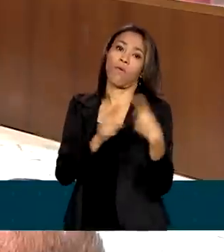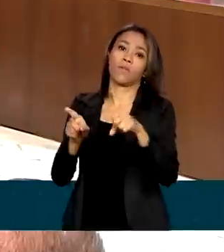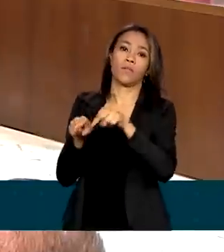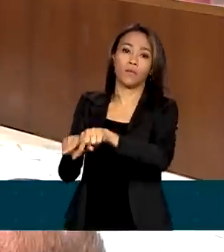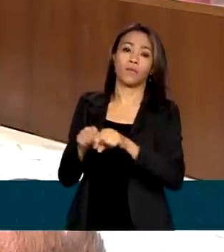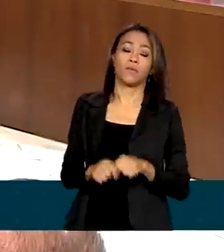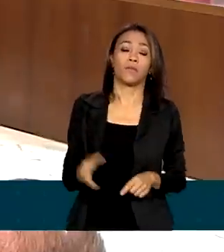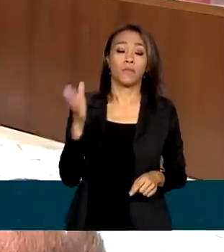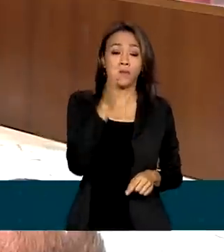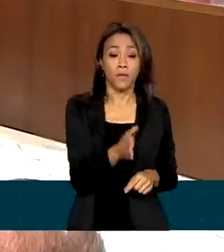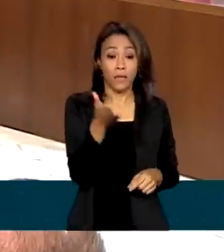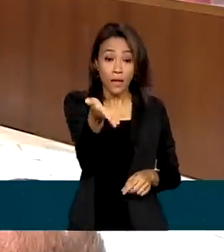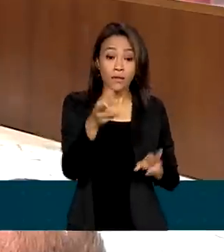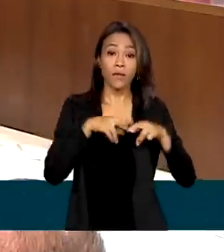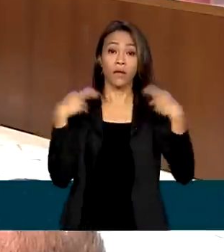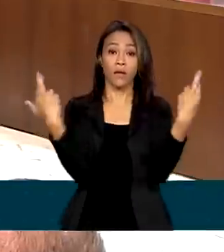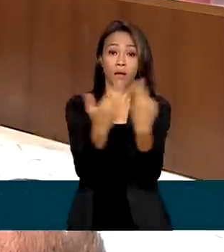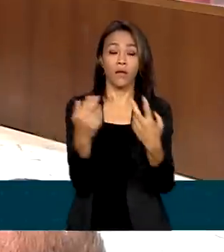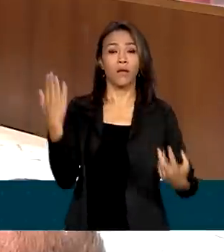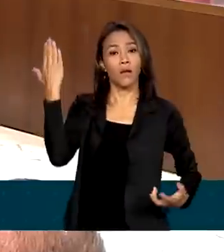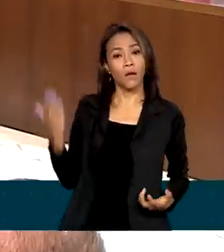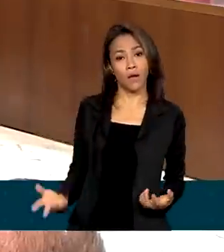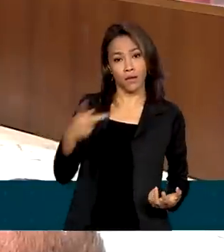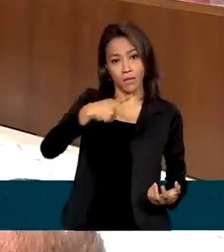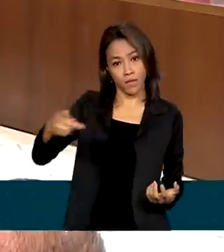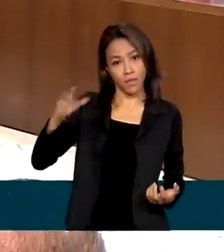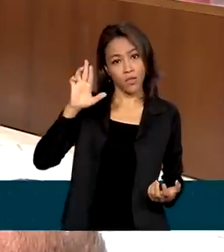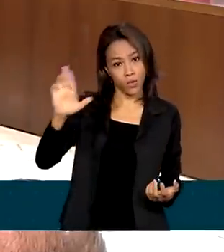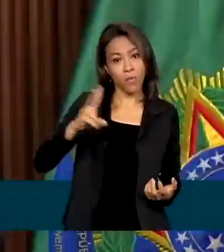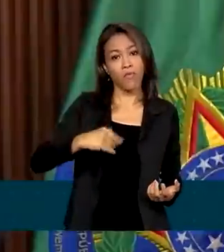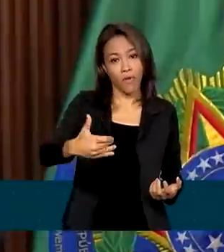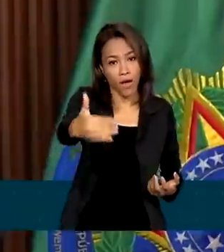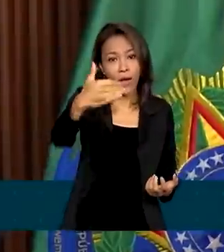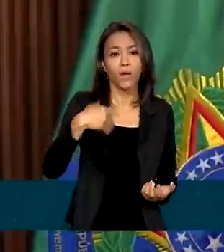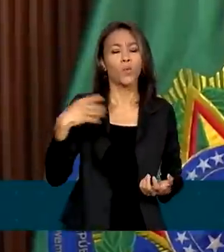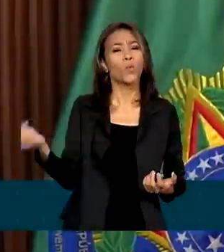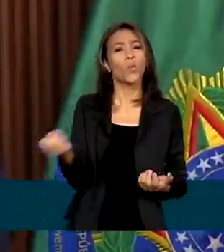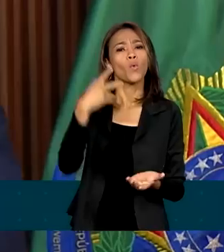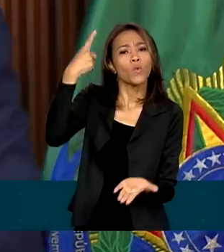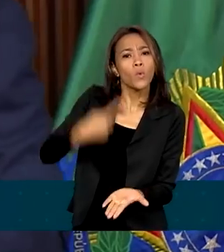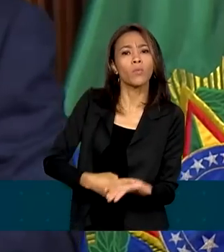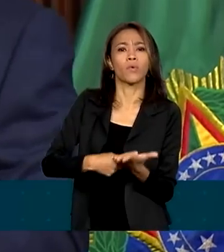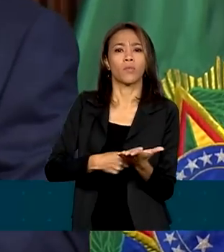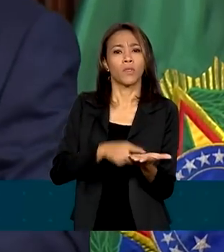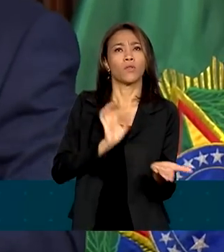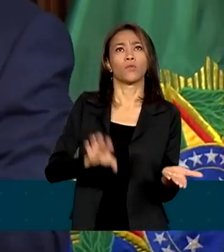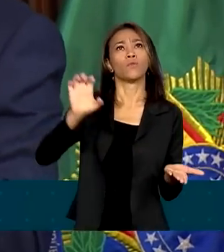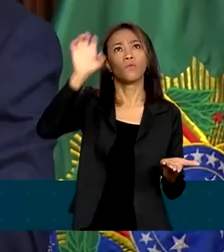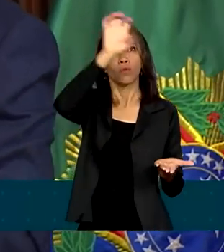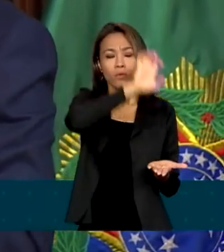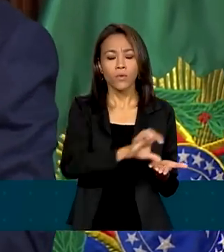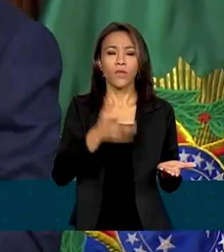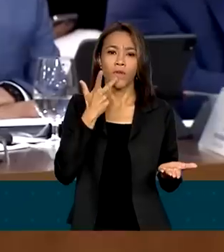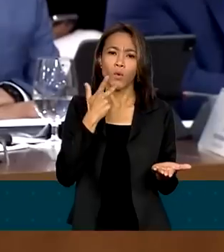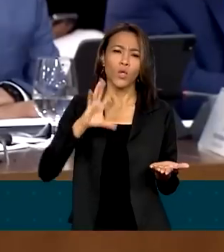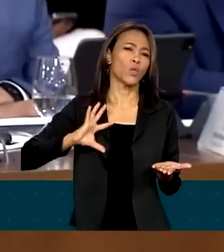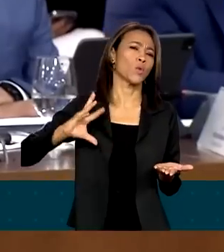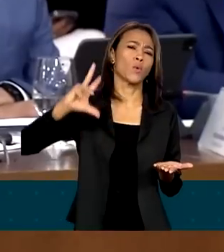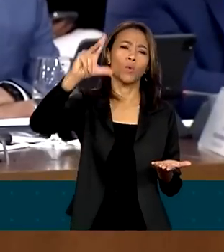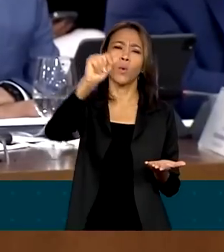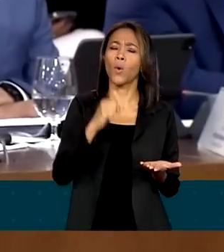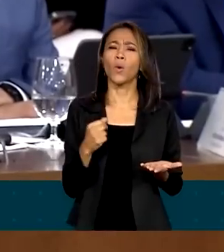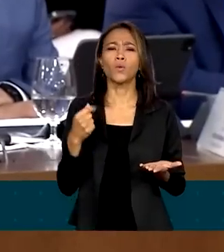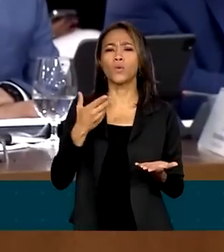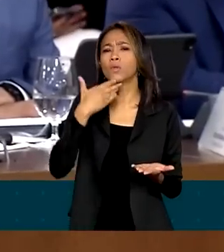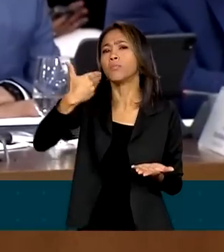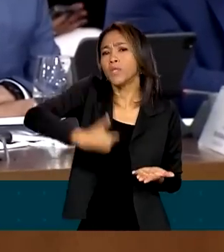o presidente Lula disse que vai estabelecer uma nova relação com os entes federados. Ele afirmou que todas as demandas estaduais vão ser